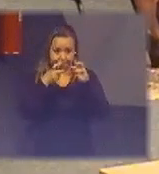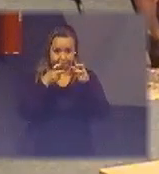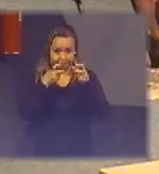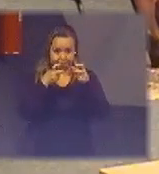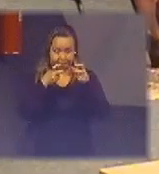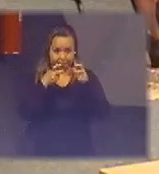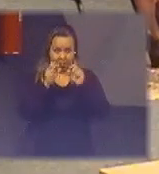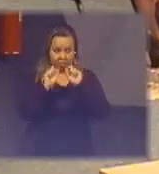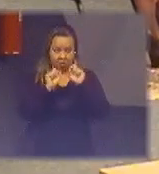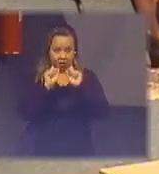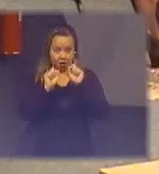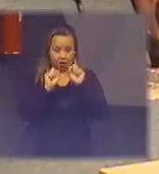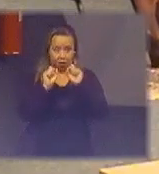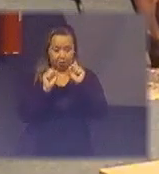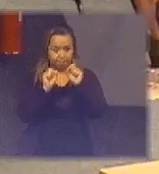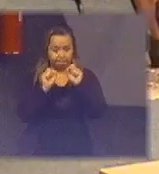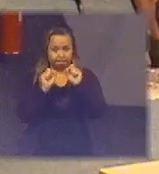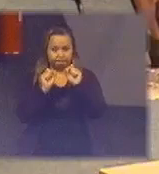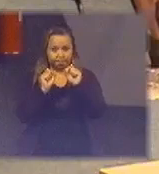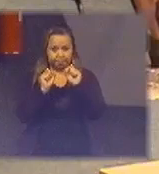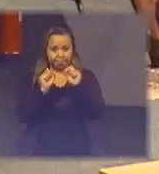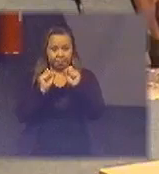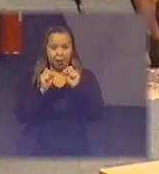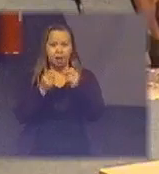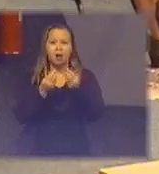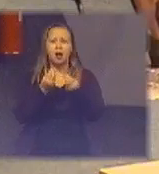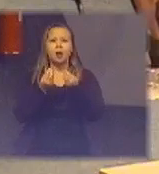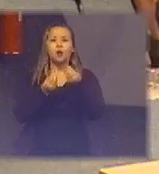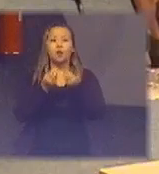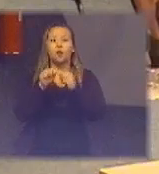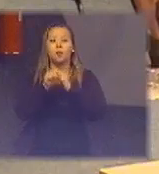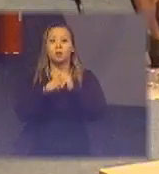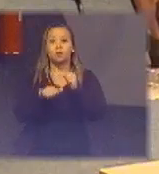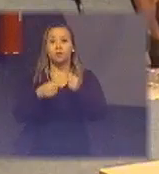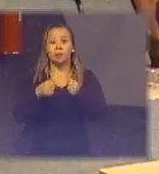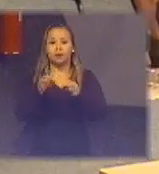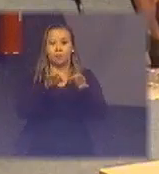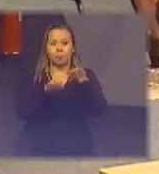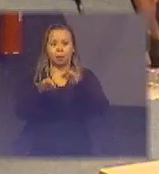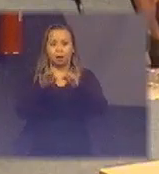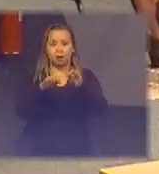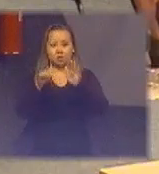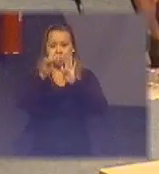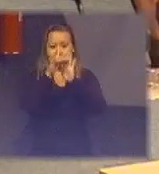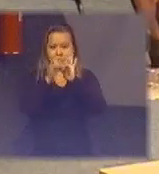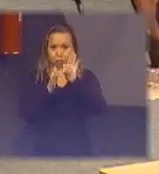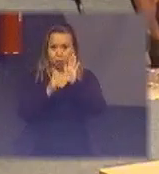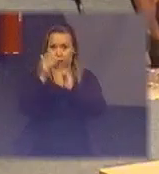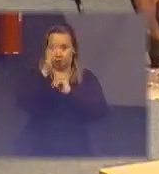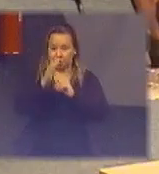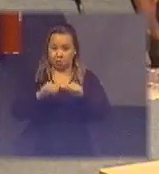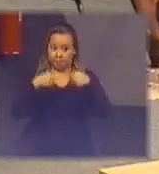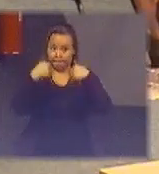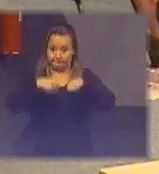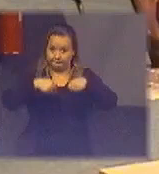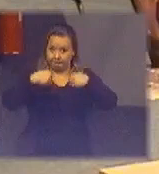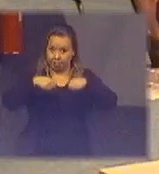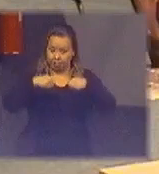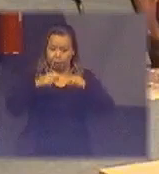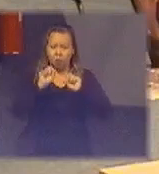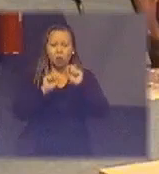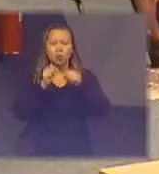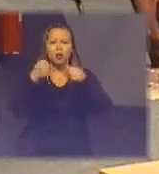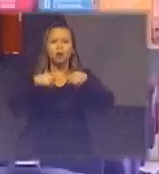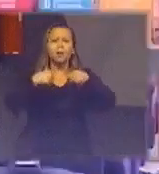chutando para o gol como é você vê que a regulamentação e as normas brasileiras precisam o que que você vê que